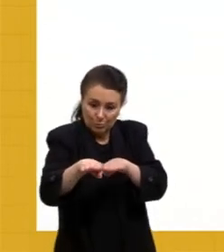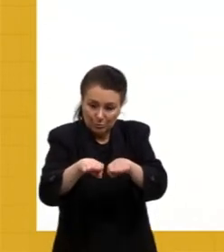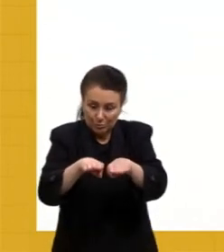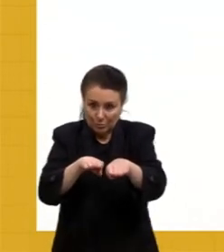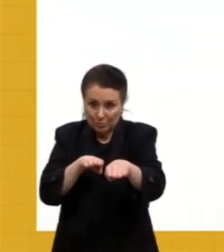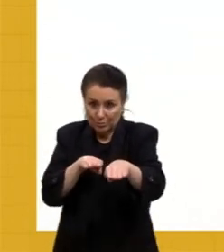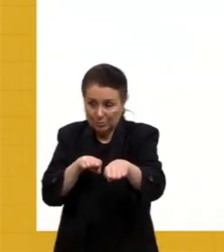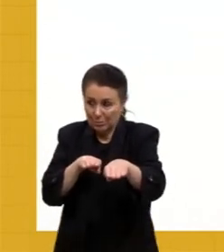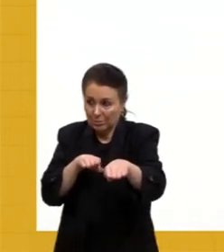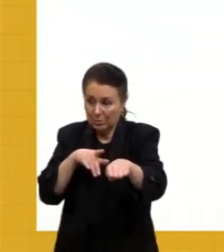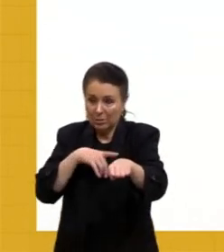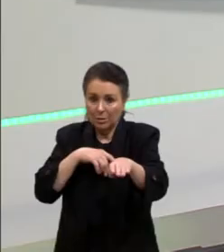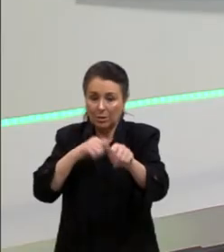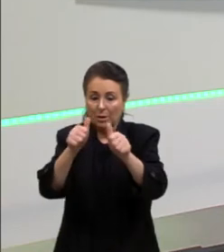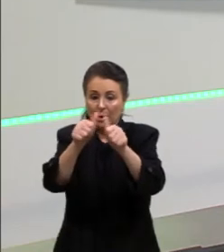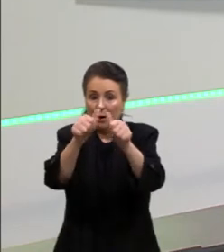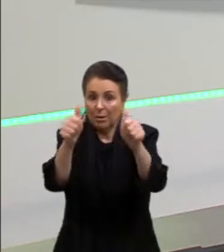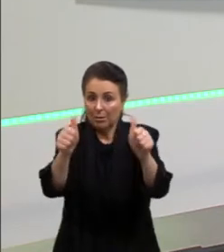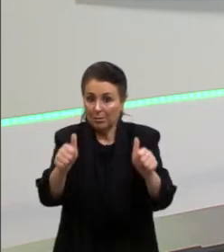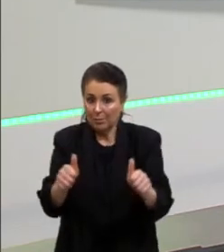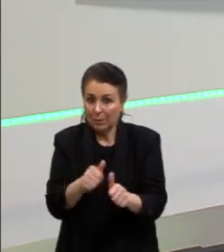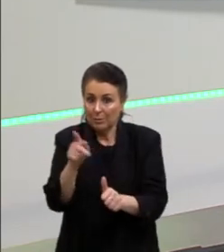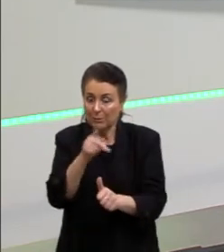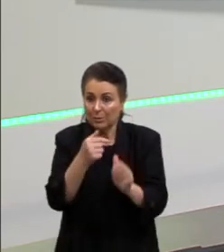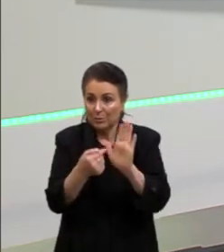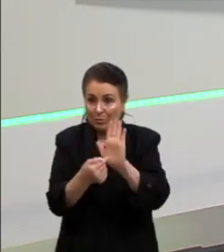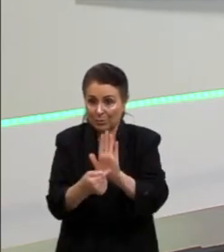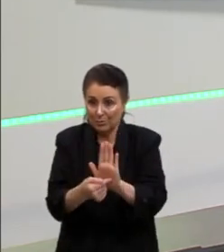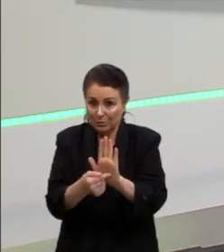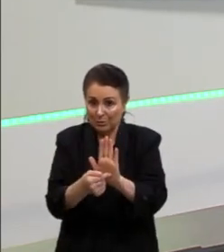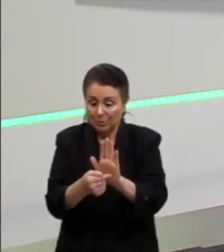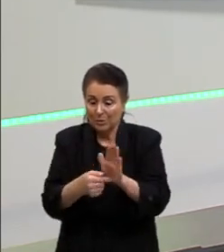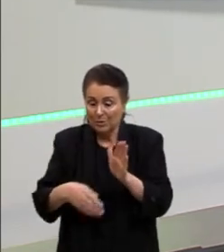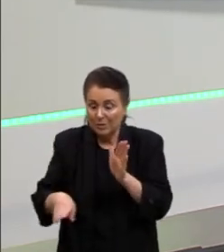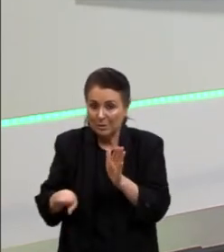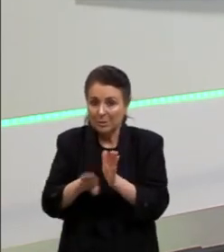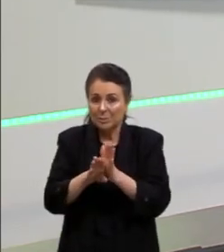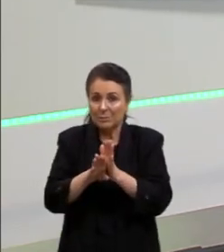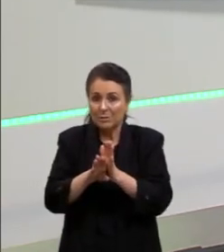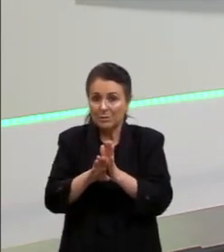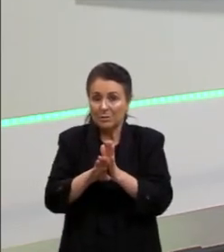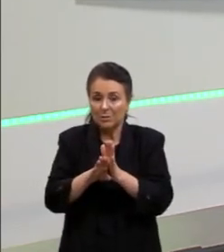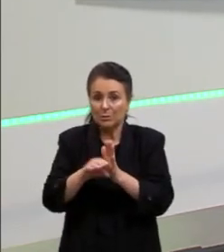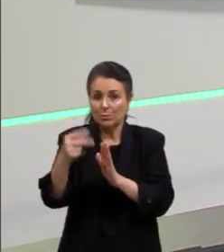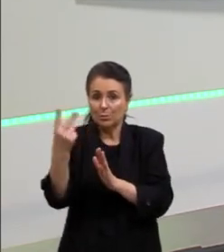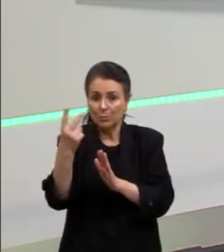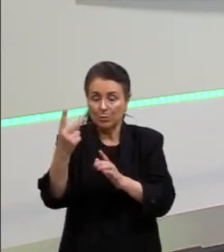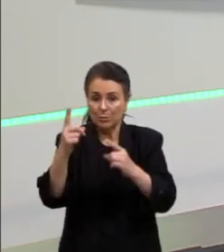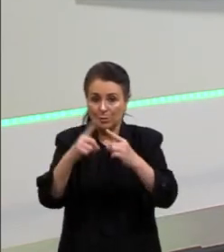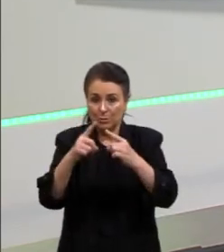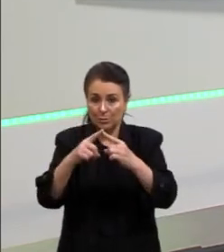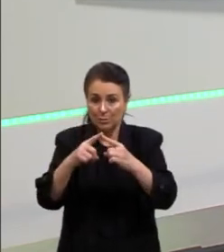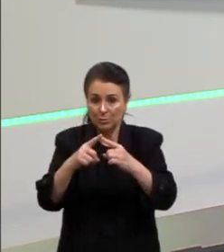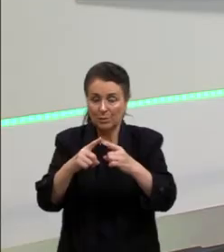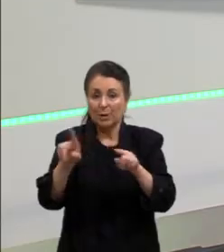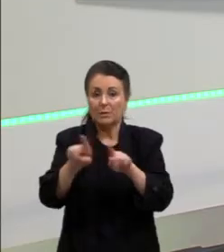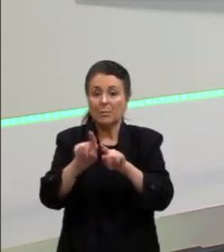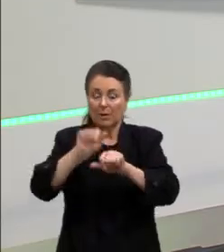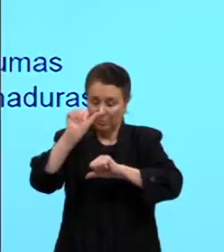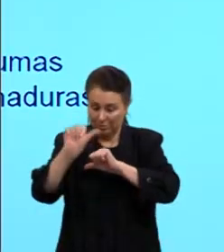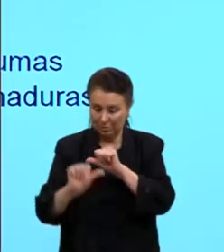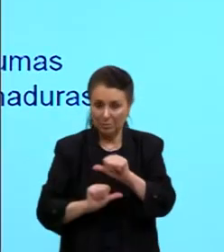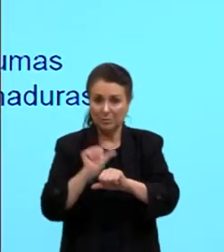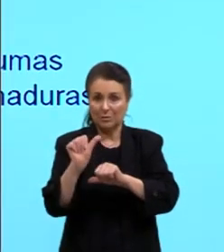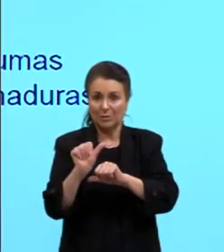trago para vocês as imagens, né, dessas, desses limites, né, o limite divergente, né, o limite transformante,